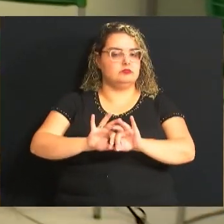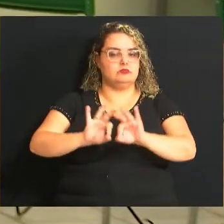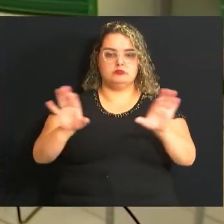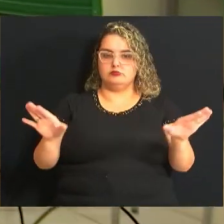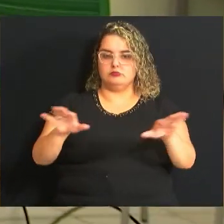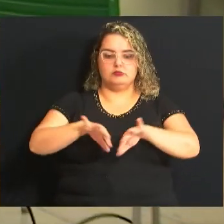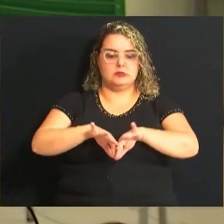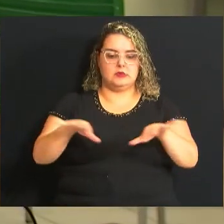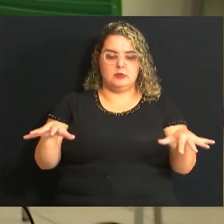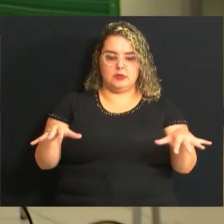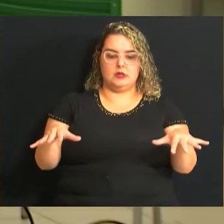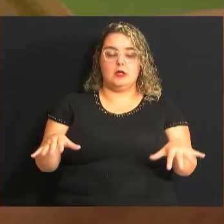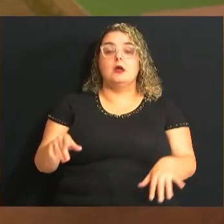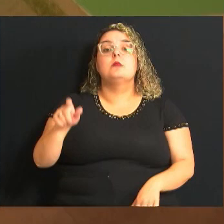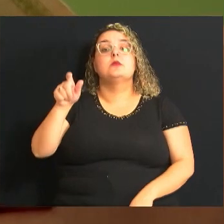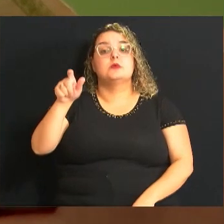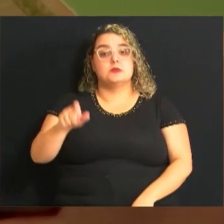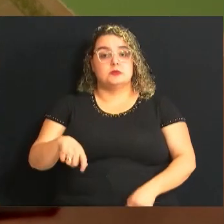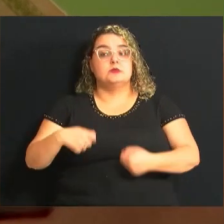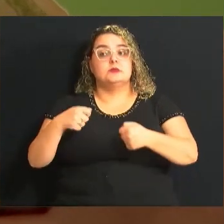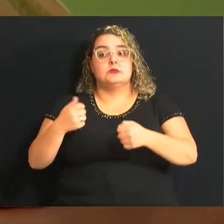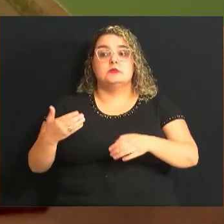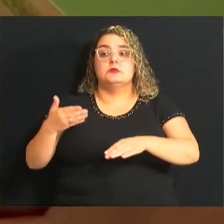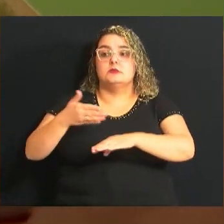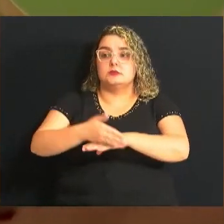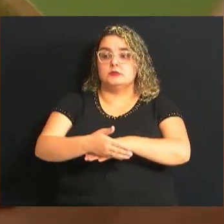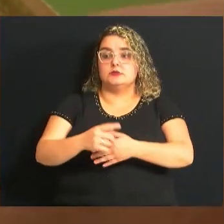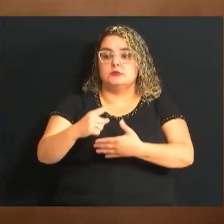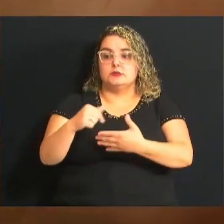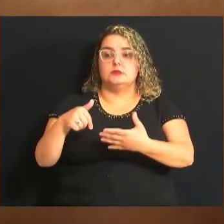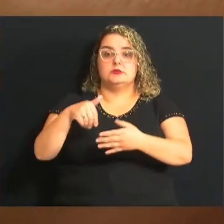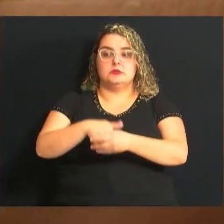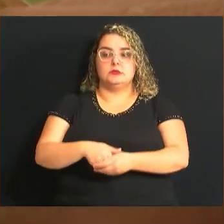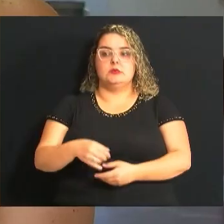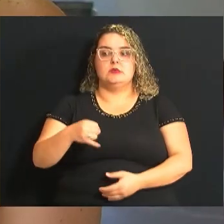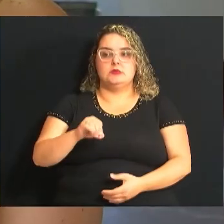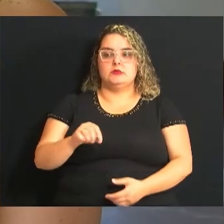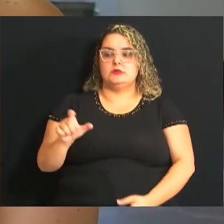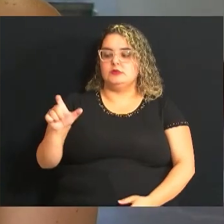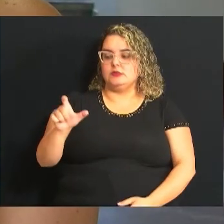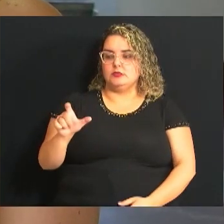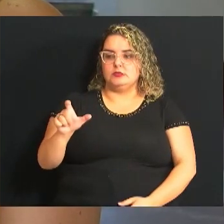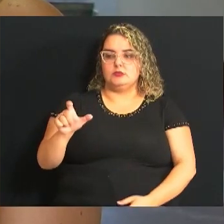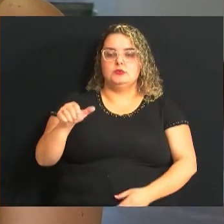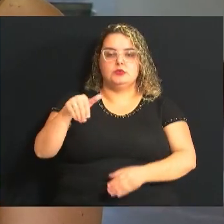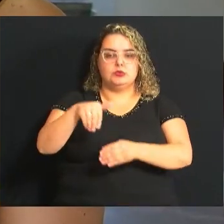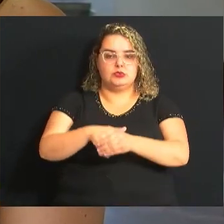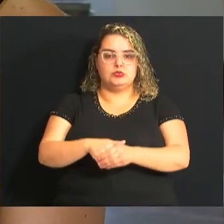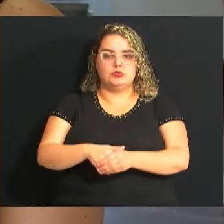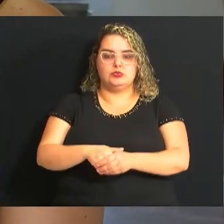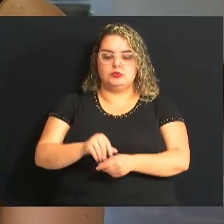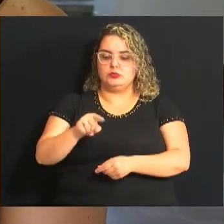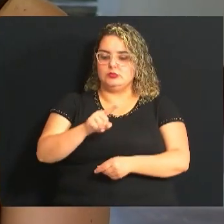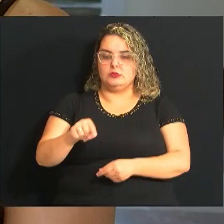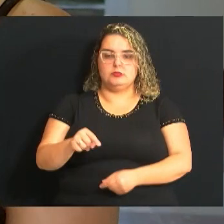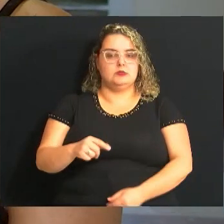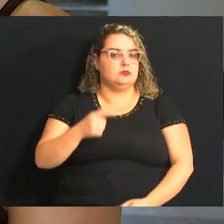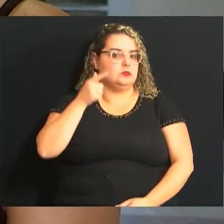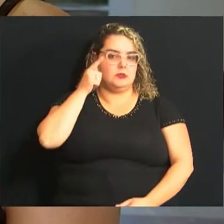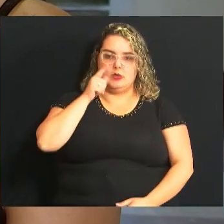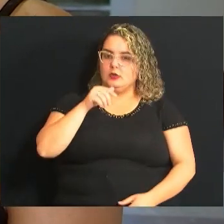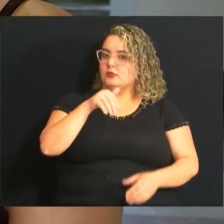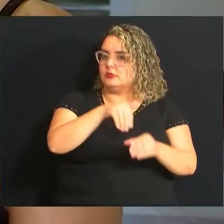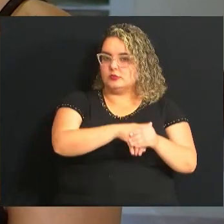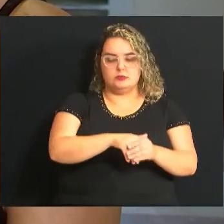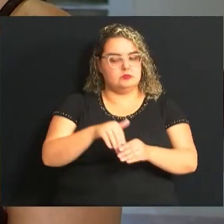eleição independente A pessoa deve comparecer no segundo turno para votar Se o título da pessoa estava cancelado, ela não consegue